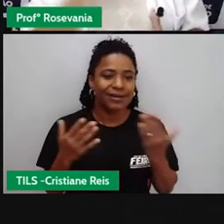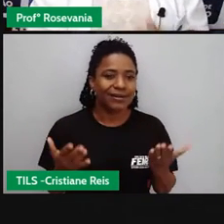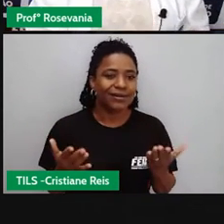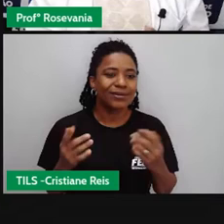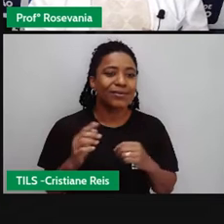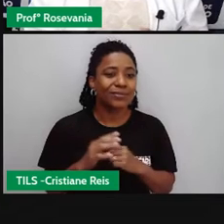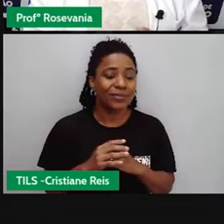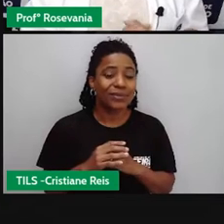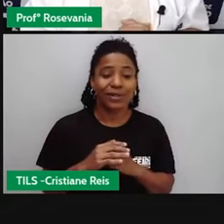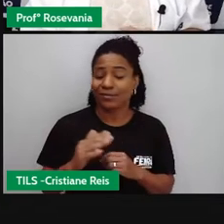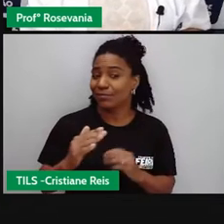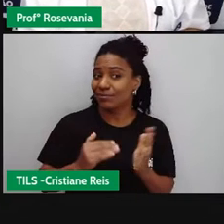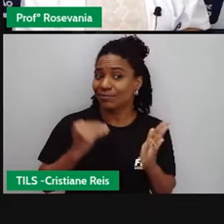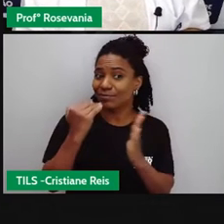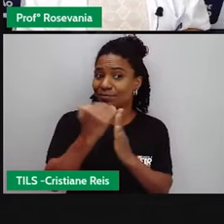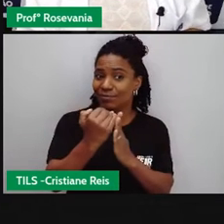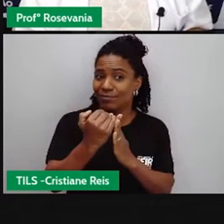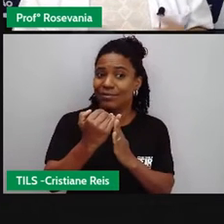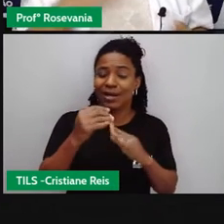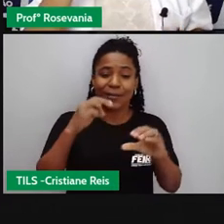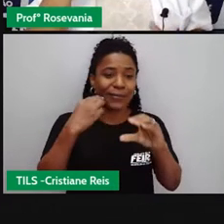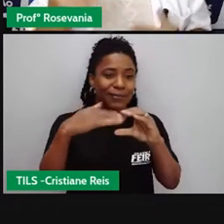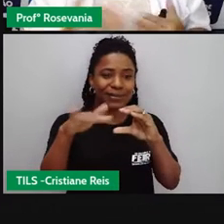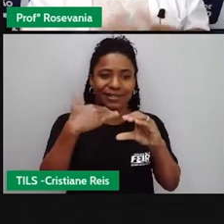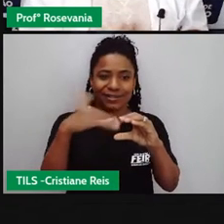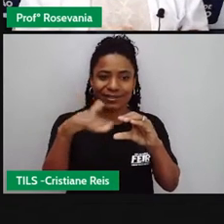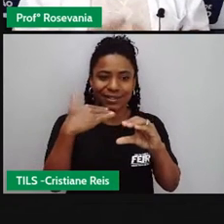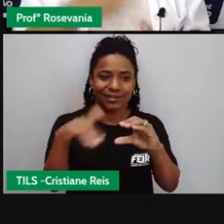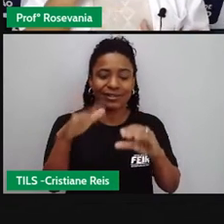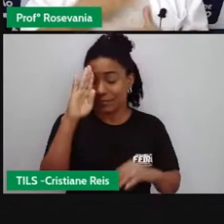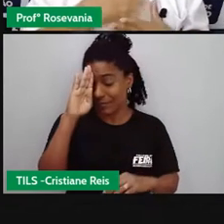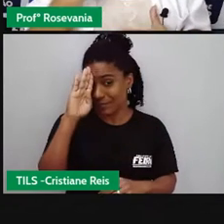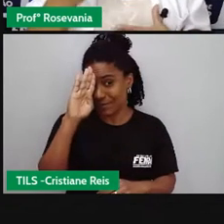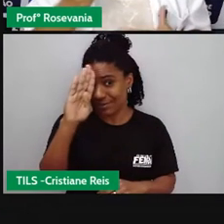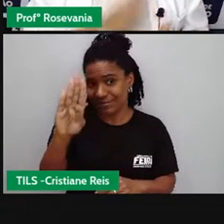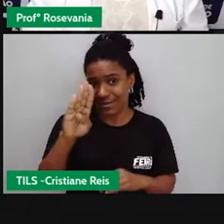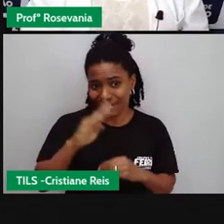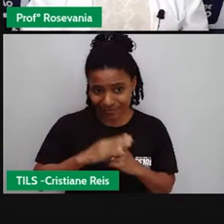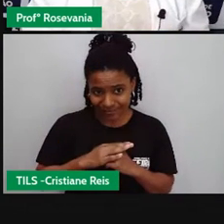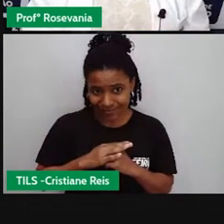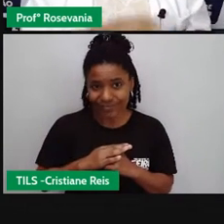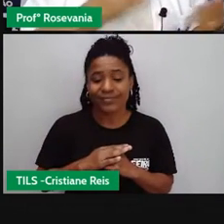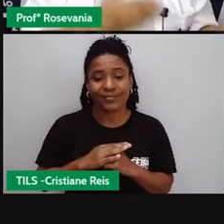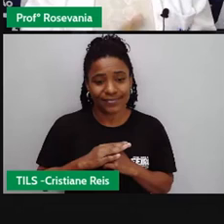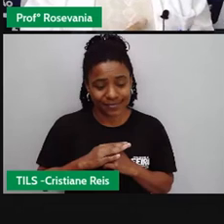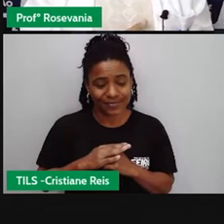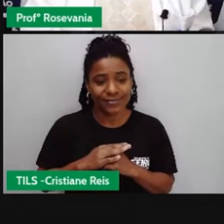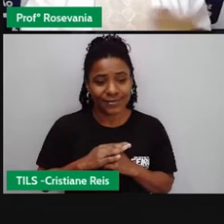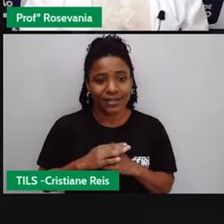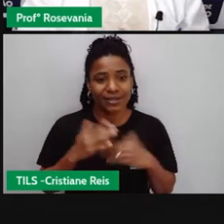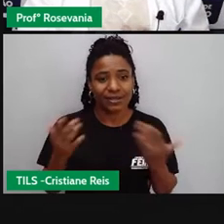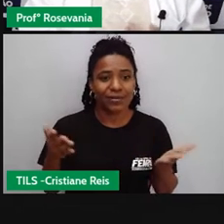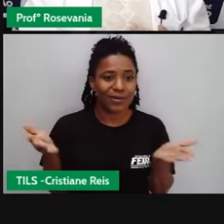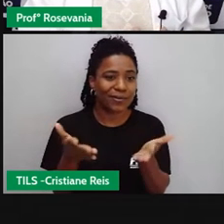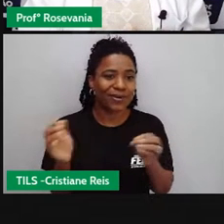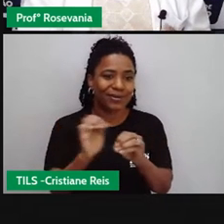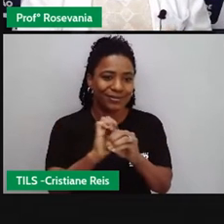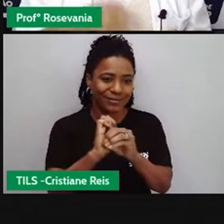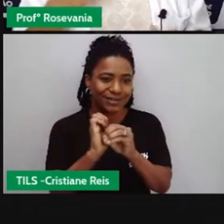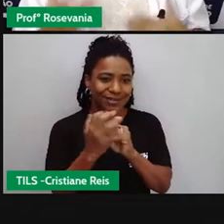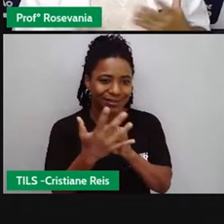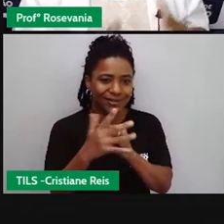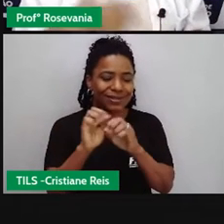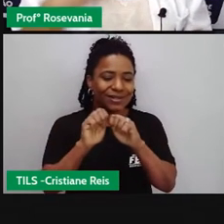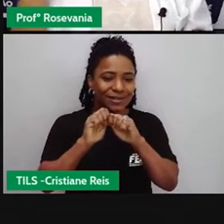topo, o topo dessa linha são as mensagens. E foi exatamente aí o enclave que a gente percebeu agora com relação a esse período, que eles